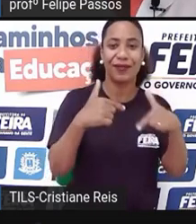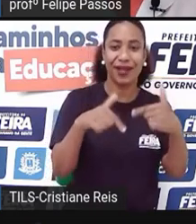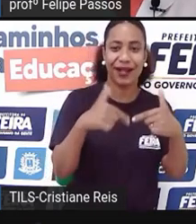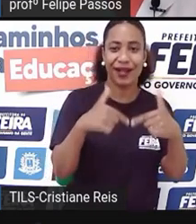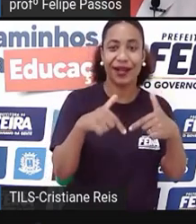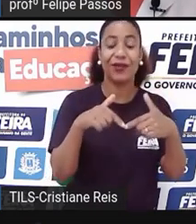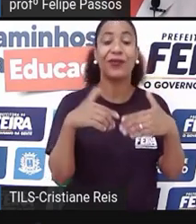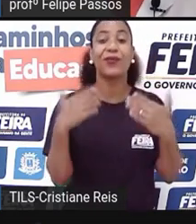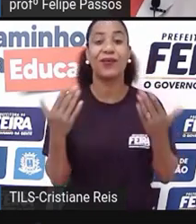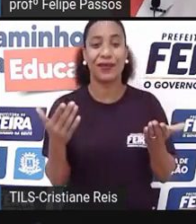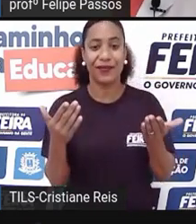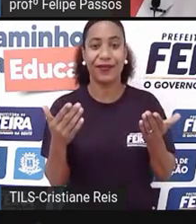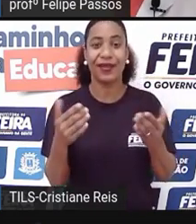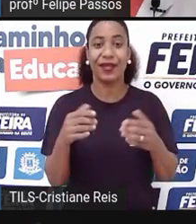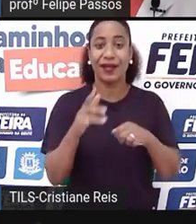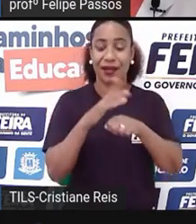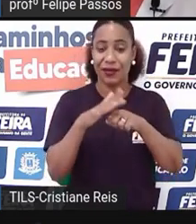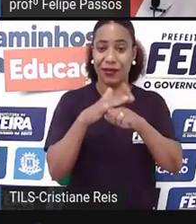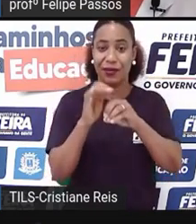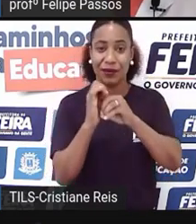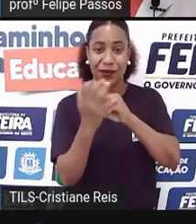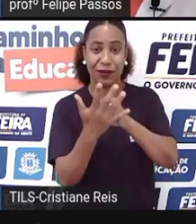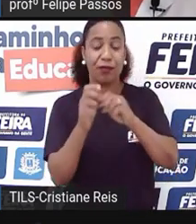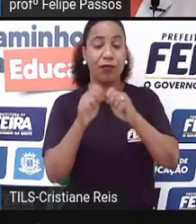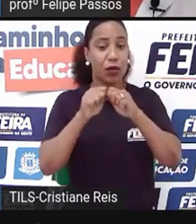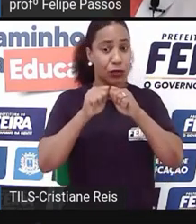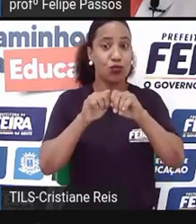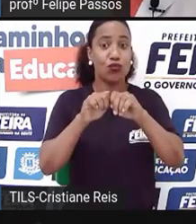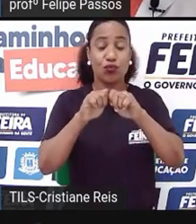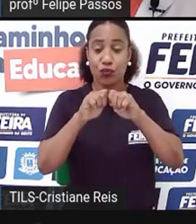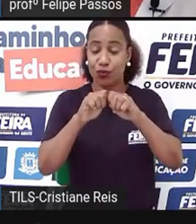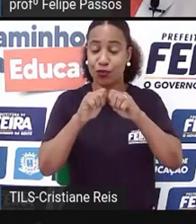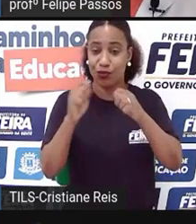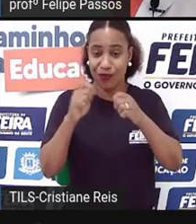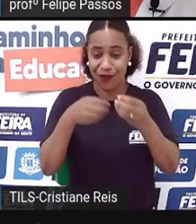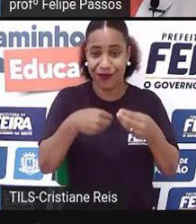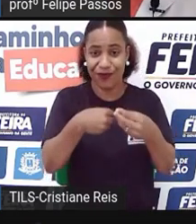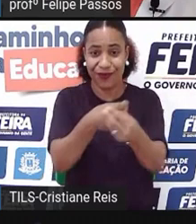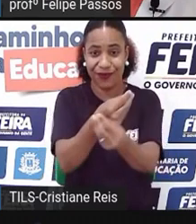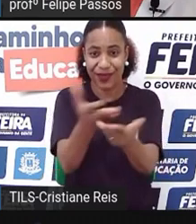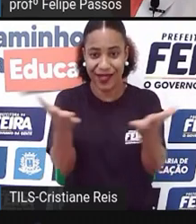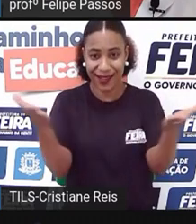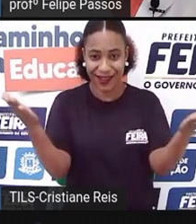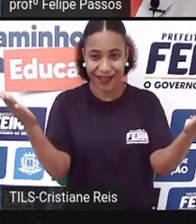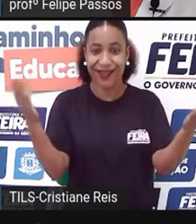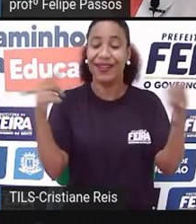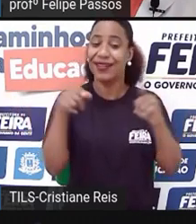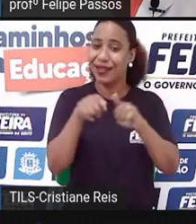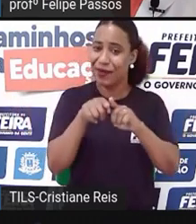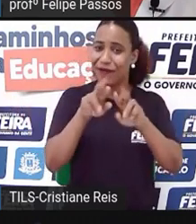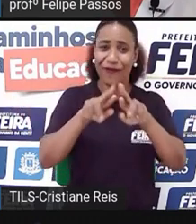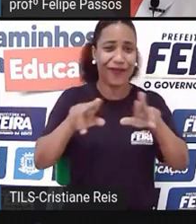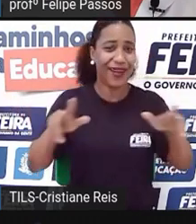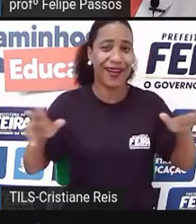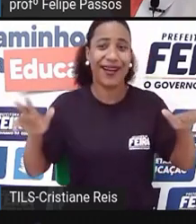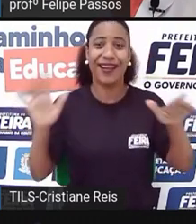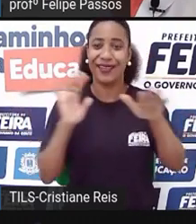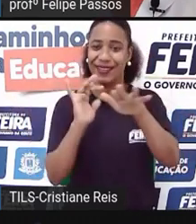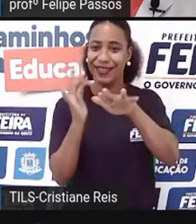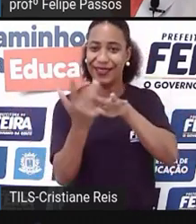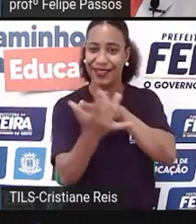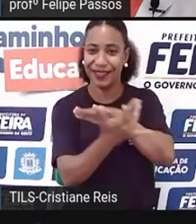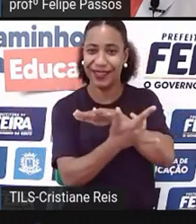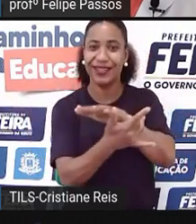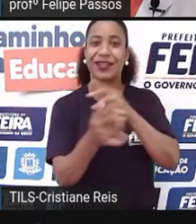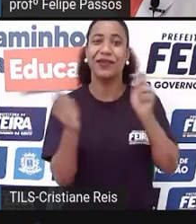produzidos muitos conteúdos que a gente também disponibiliza para o jovem, são conteúdos gratuitos, está aí na rede. Lança a mão, conta com a